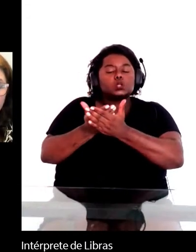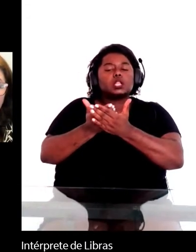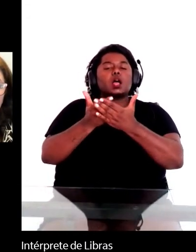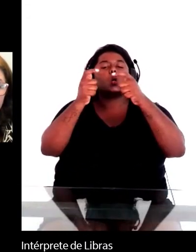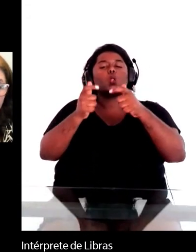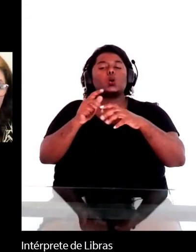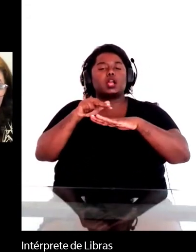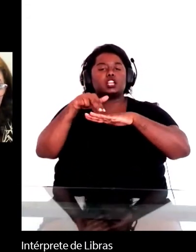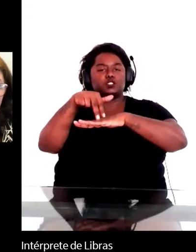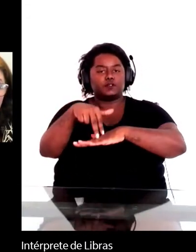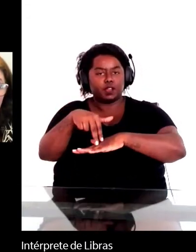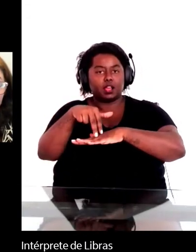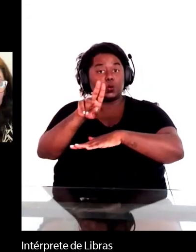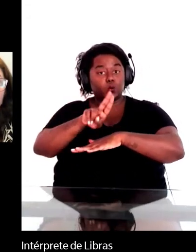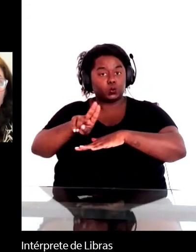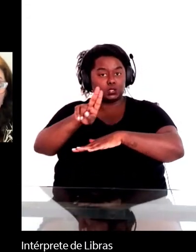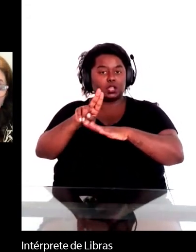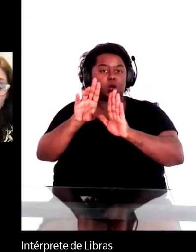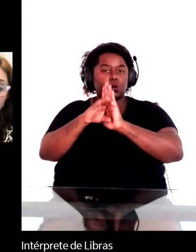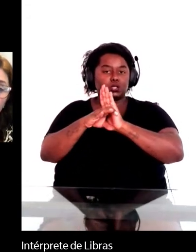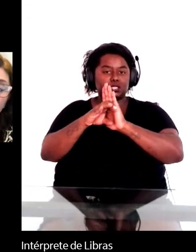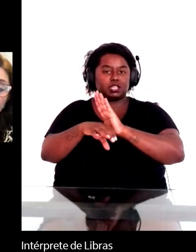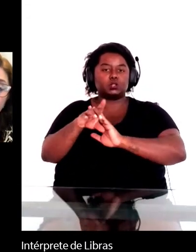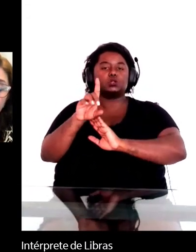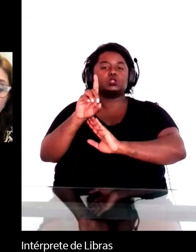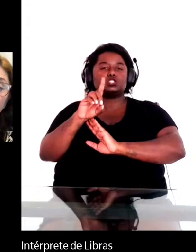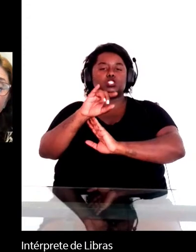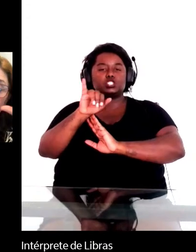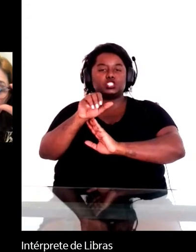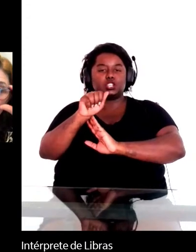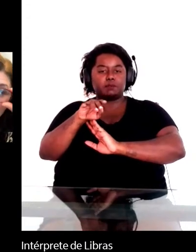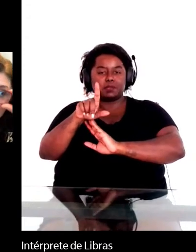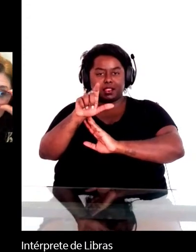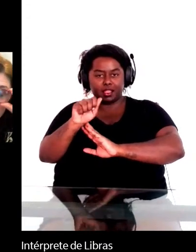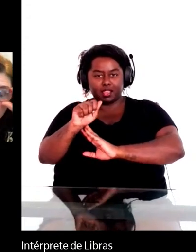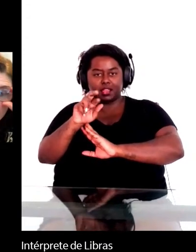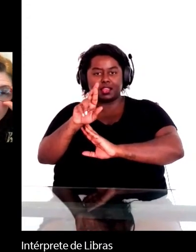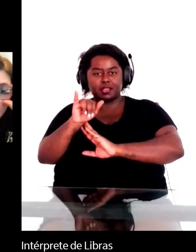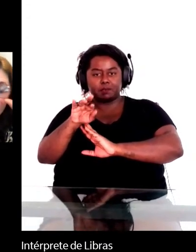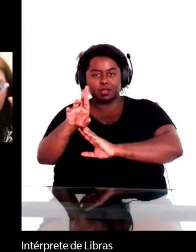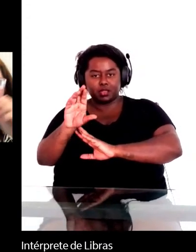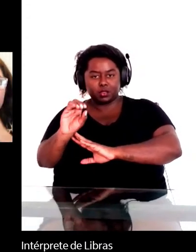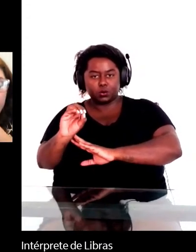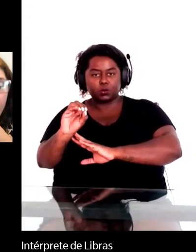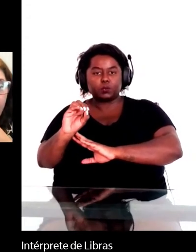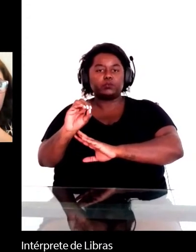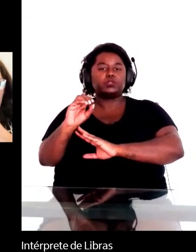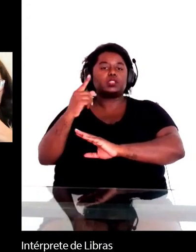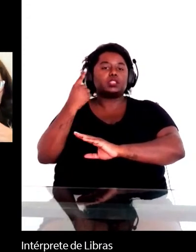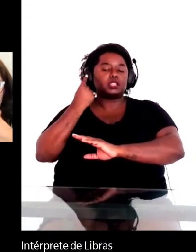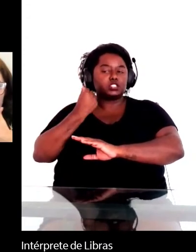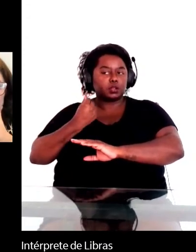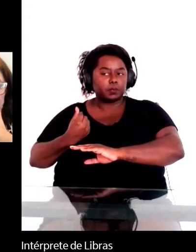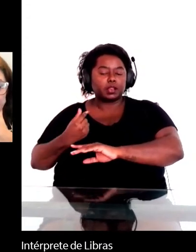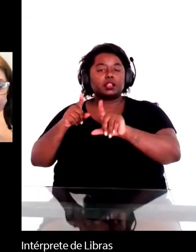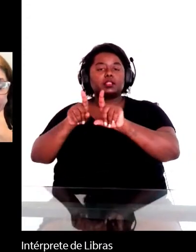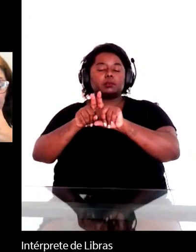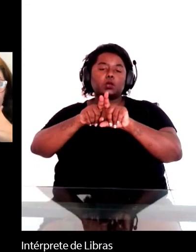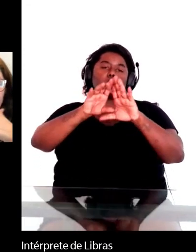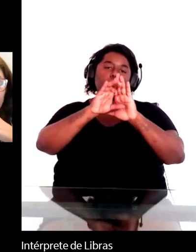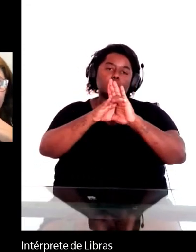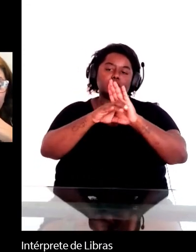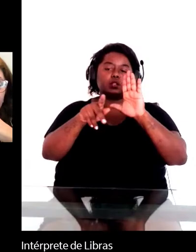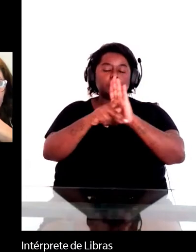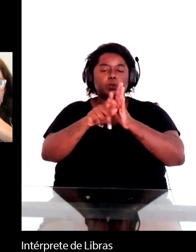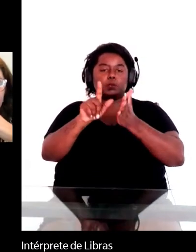conceito de Jamila Ribeiro, e até o próprio conceito de literatura afro-brasileira. No próximo slide.